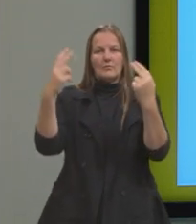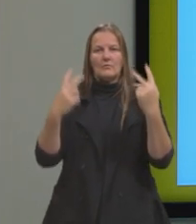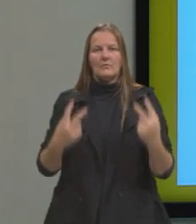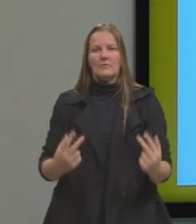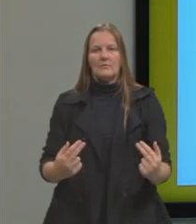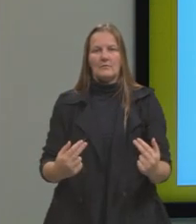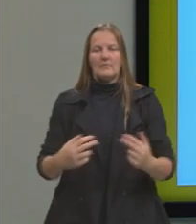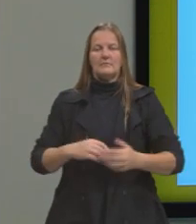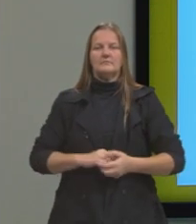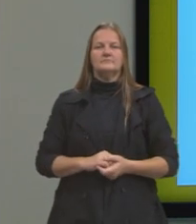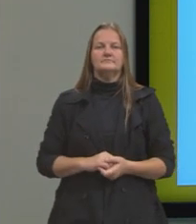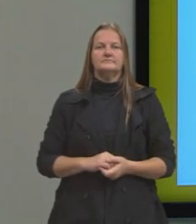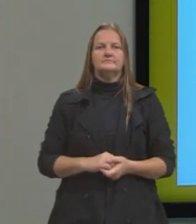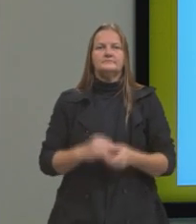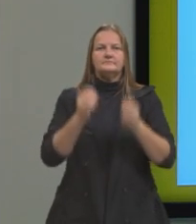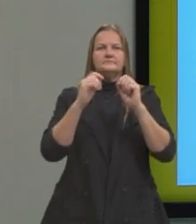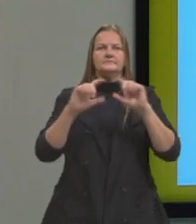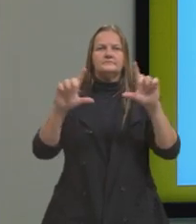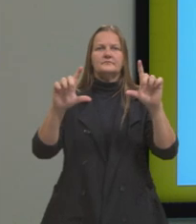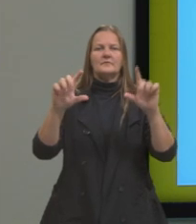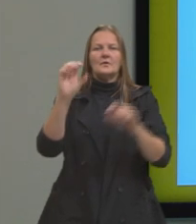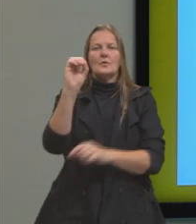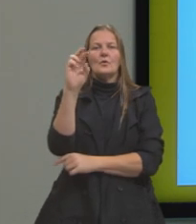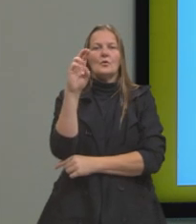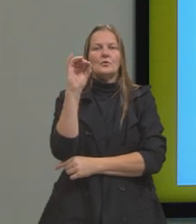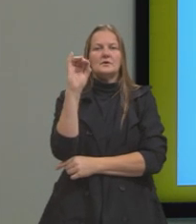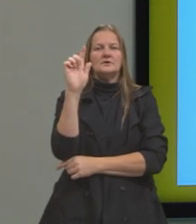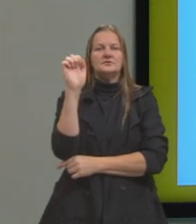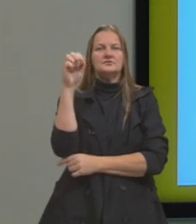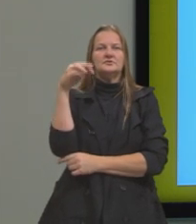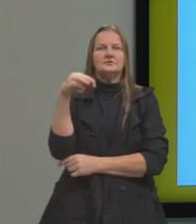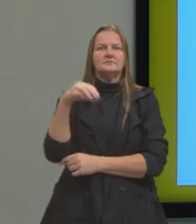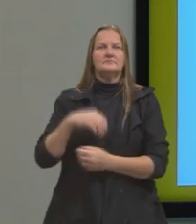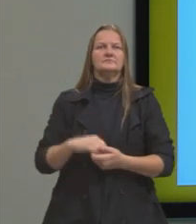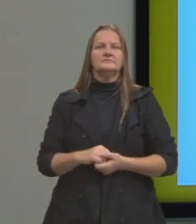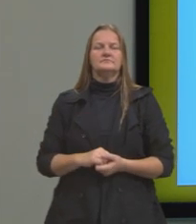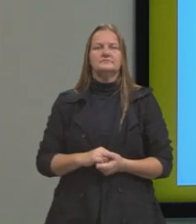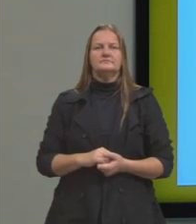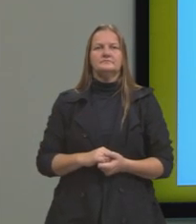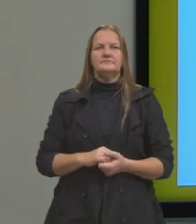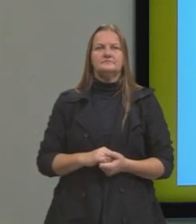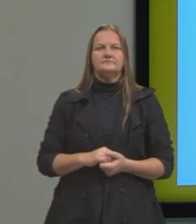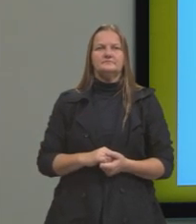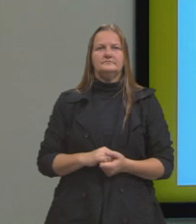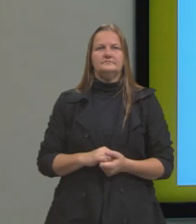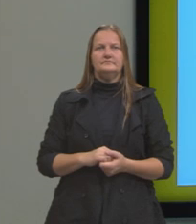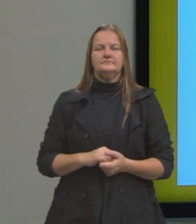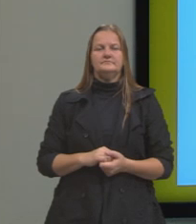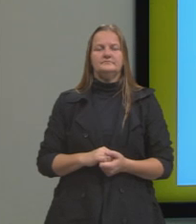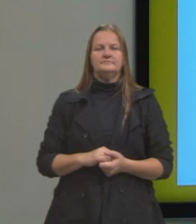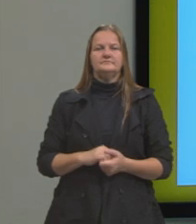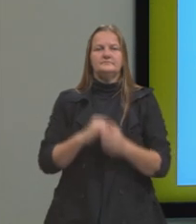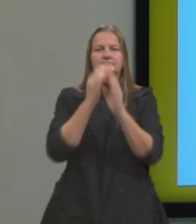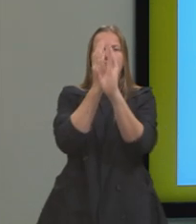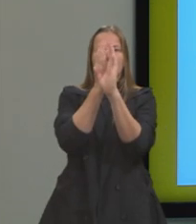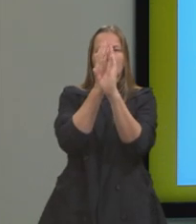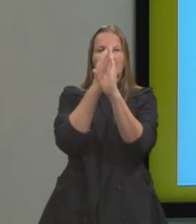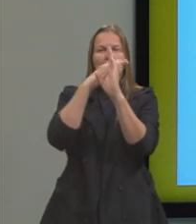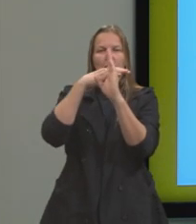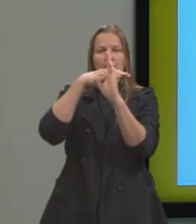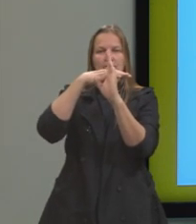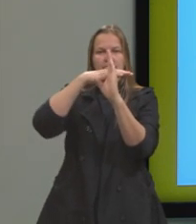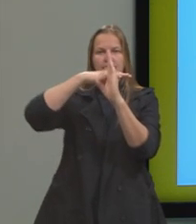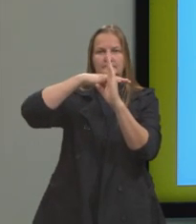eu coloquei, então, origem... Aqui, origem O, zero, zero. Então, por que zero, zero?